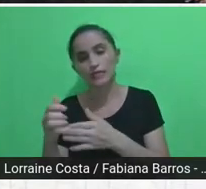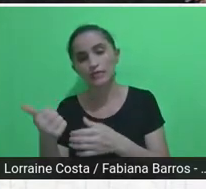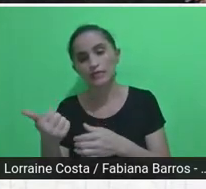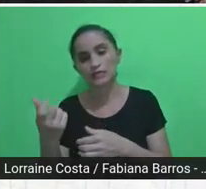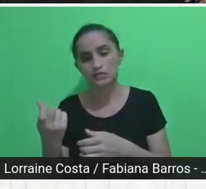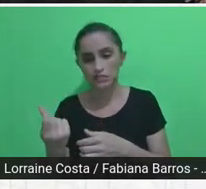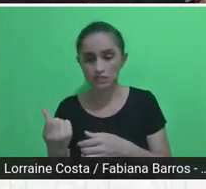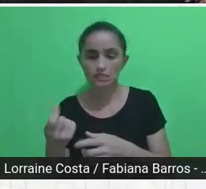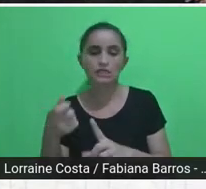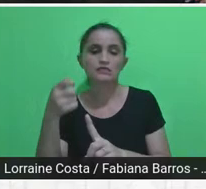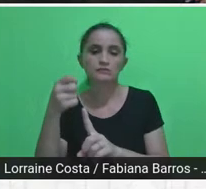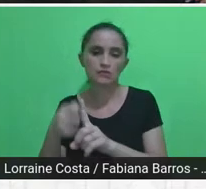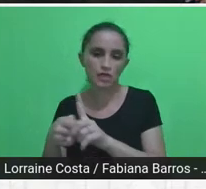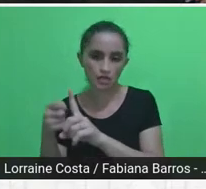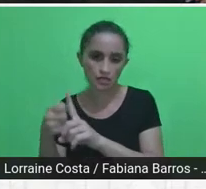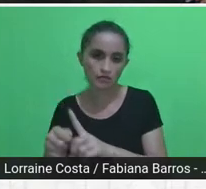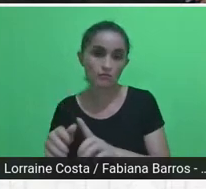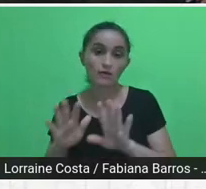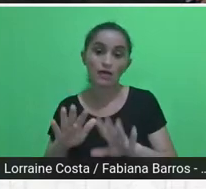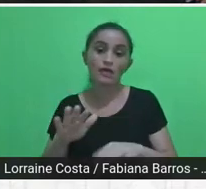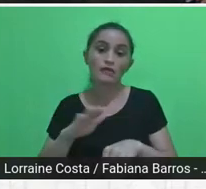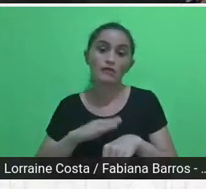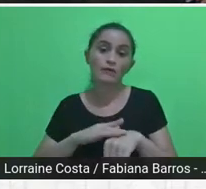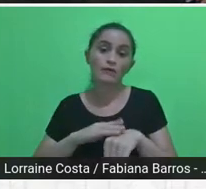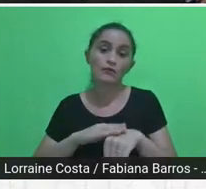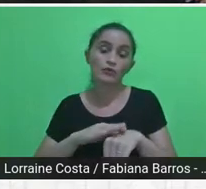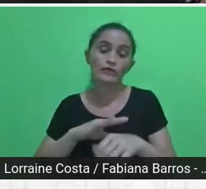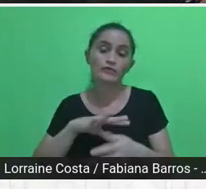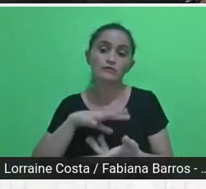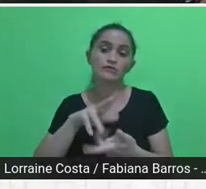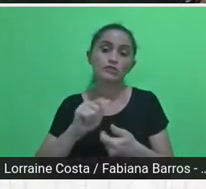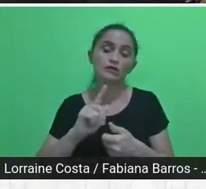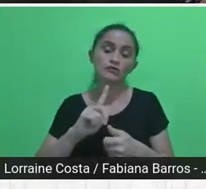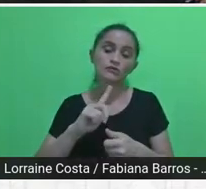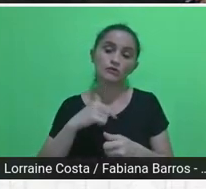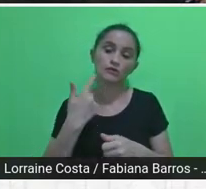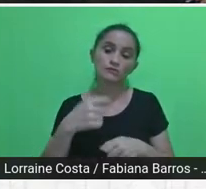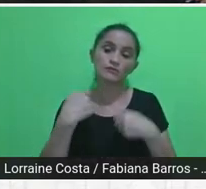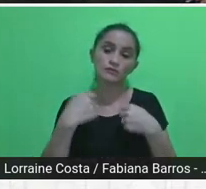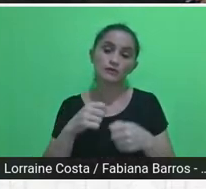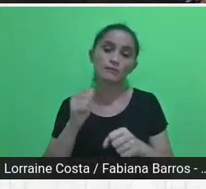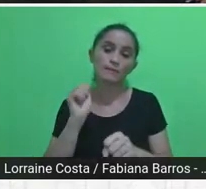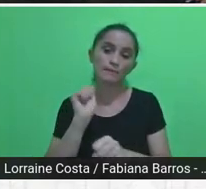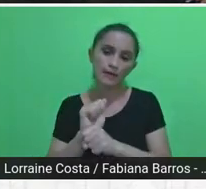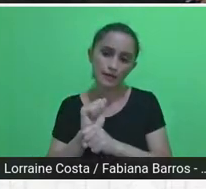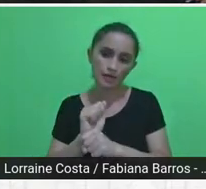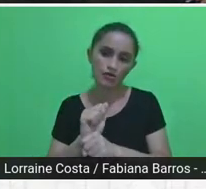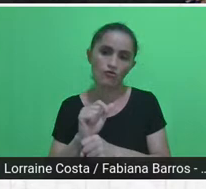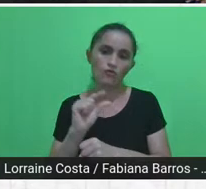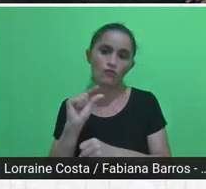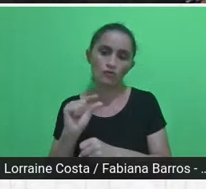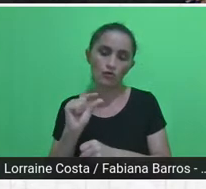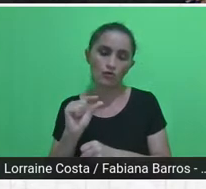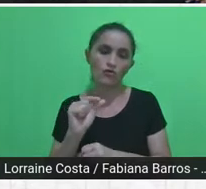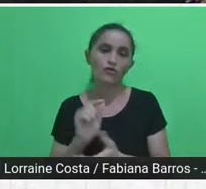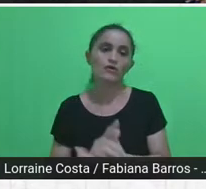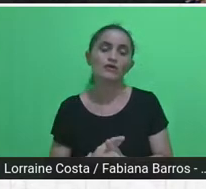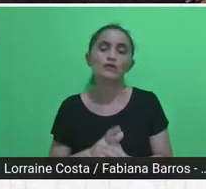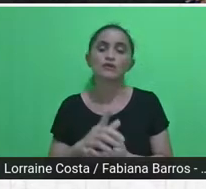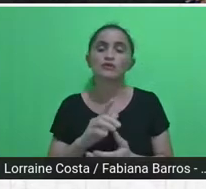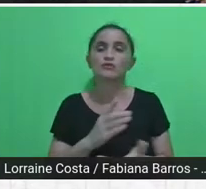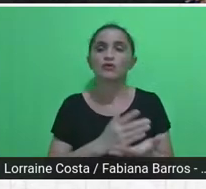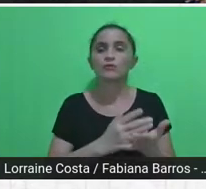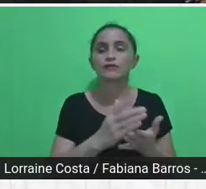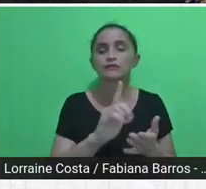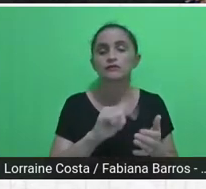uma interrupção, porque, vejam só, nós tivemos a nossa abertura com a participação muito